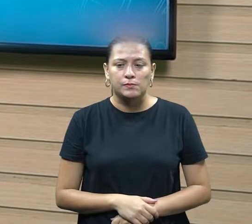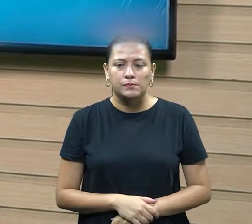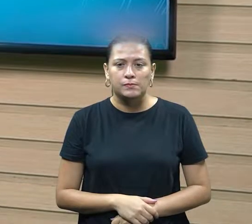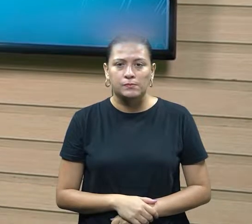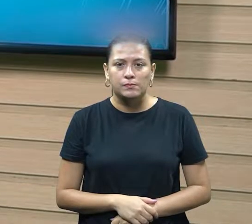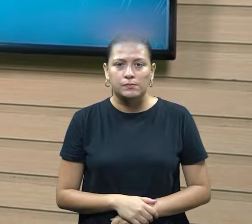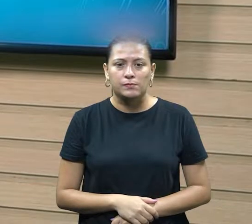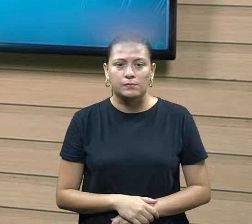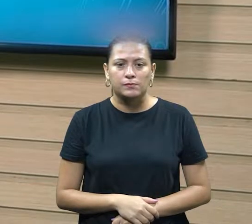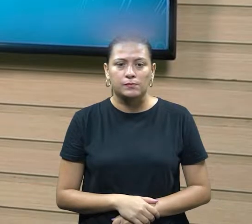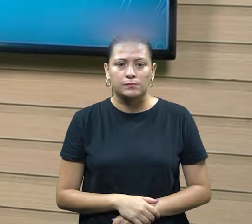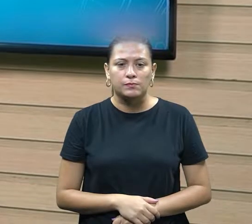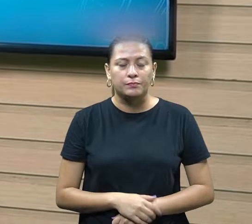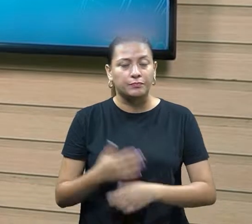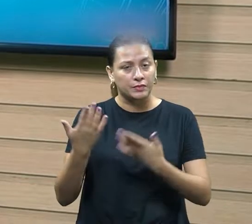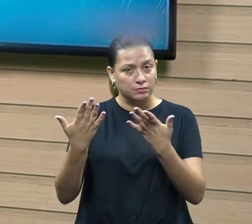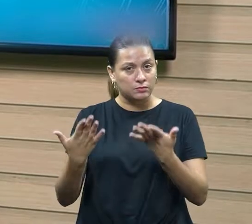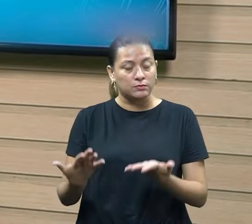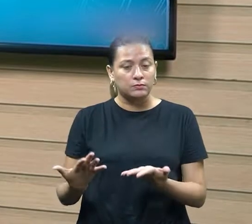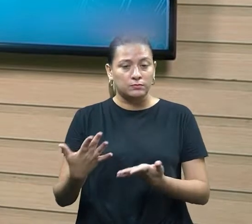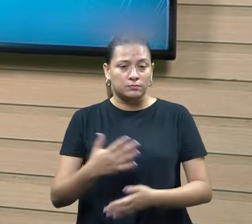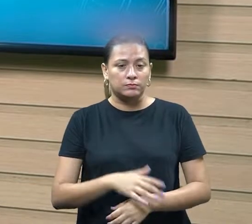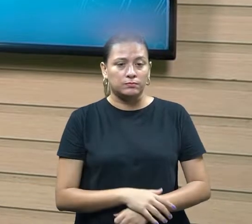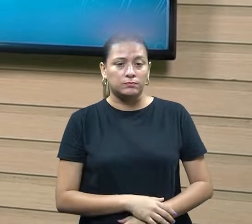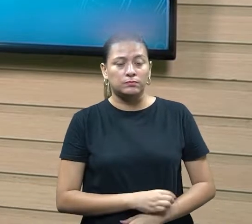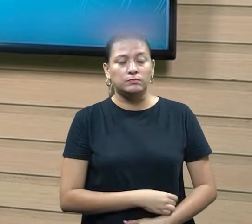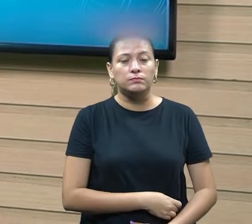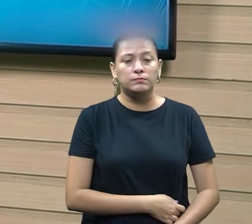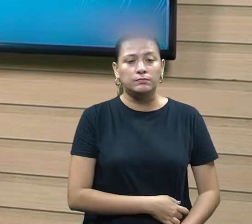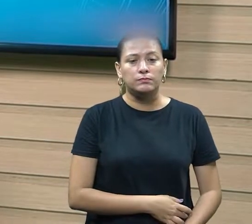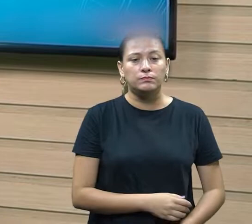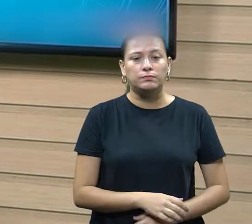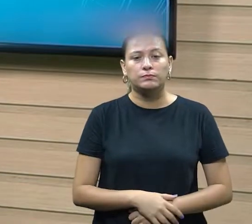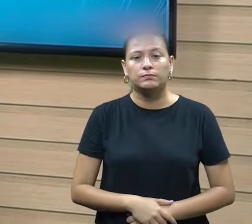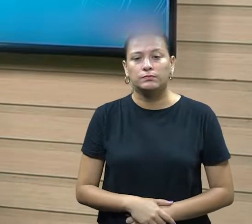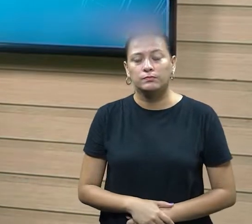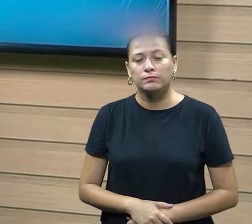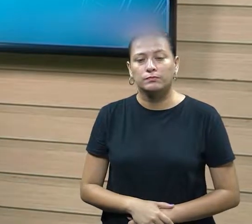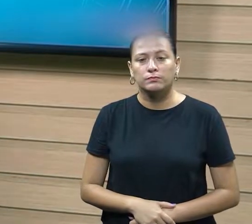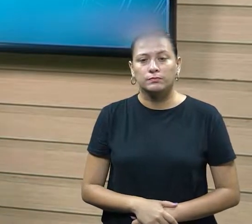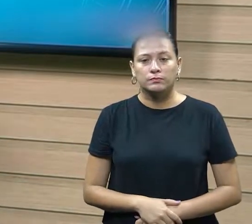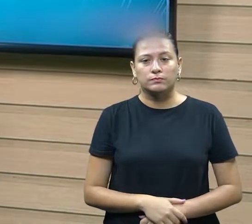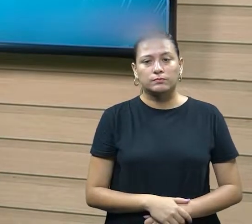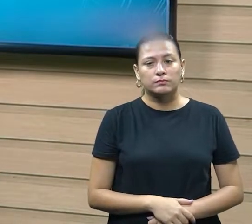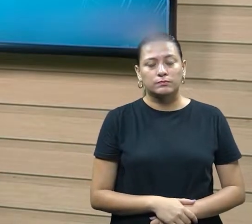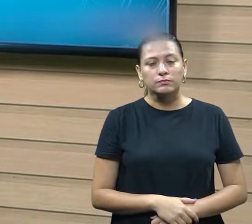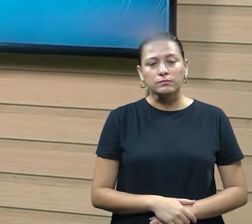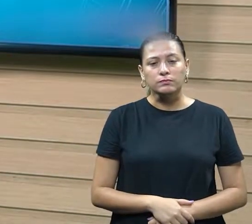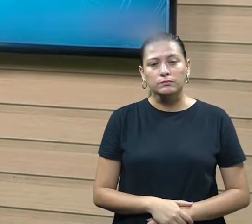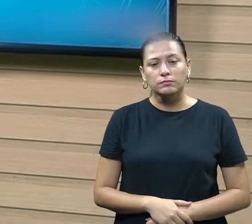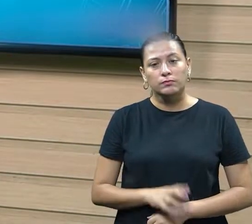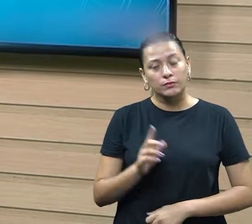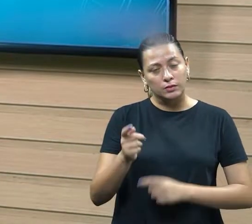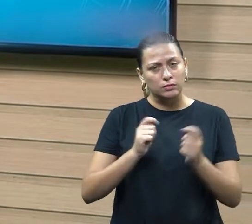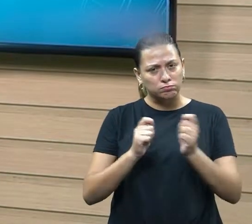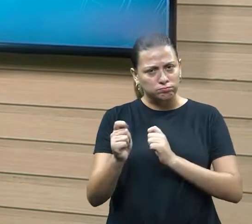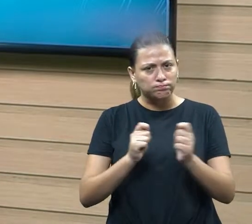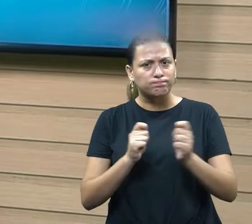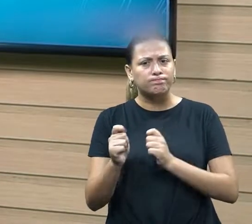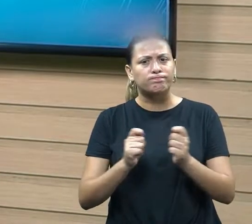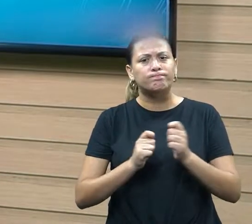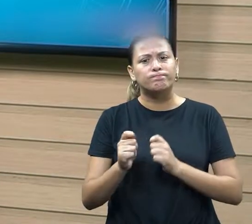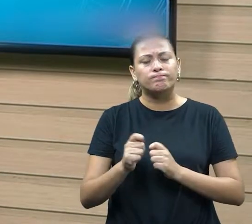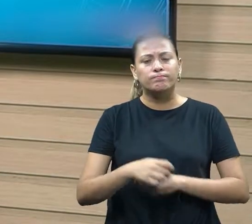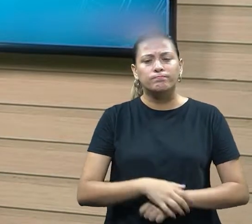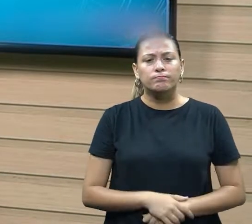esse estilo de negociador, ele é um controlador,